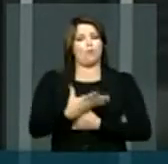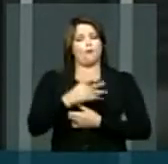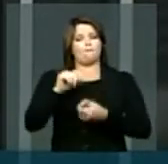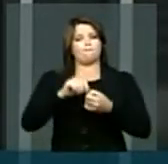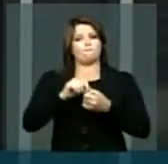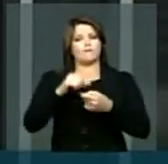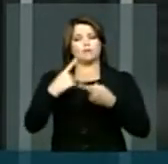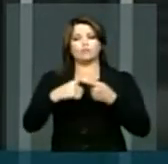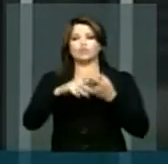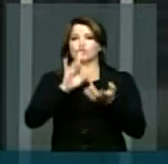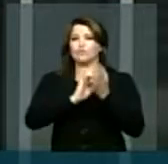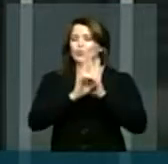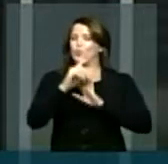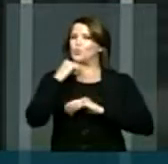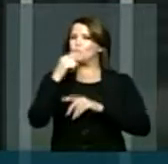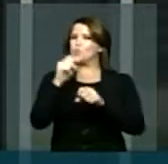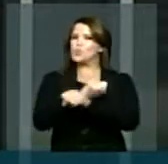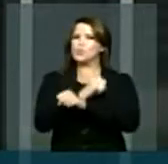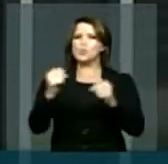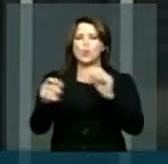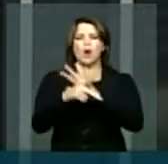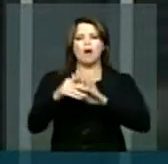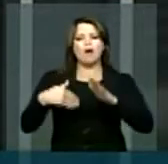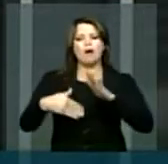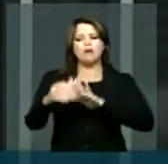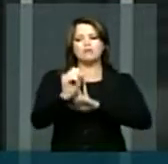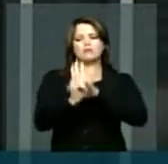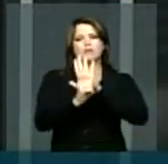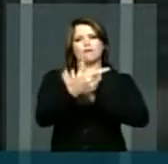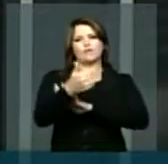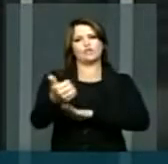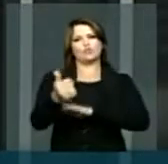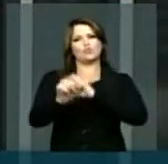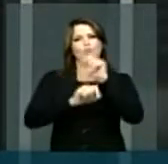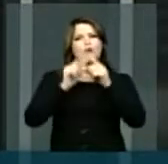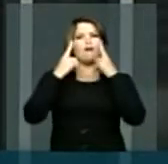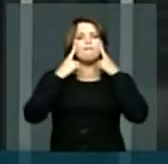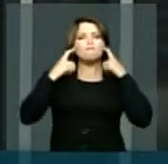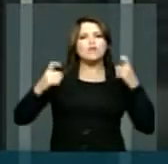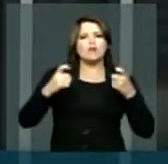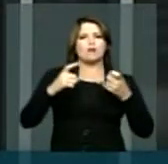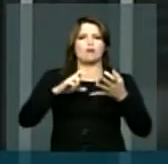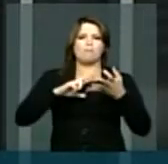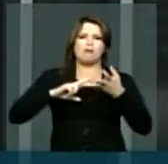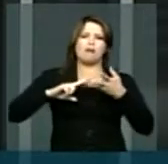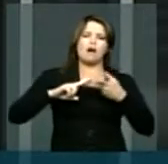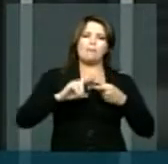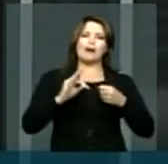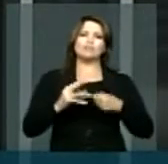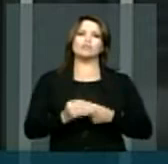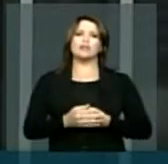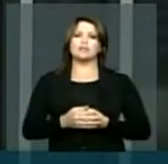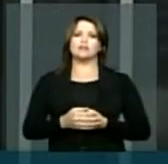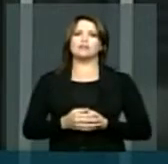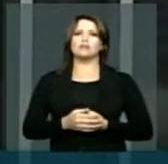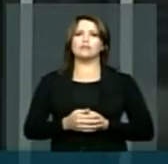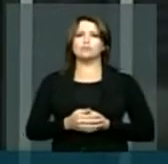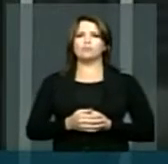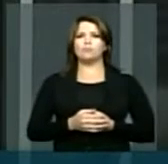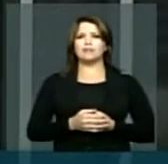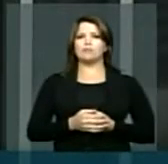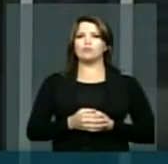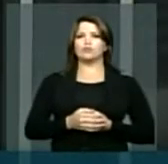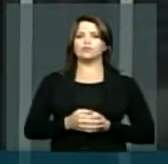porque não dá para se conviver em pleno século XXI com a violência que sofre as mulheres